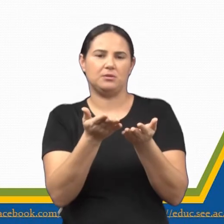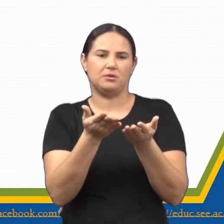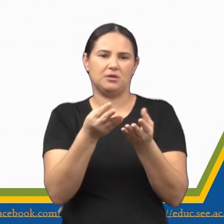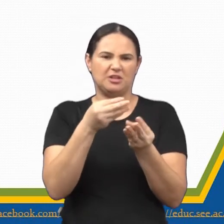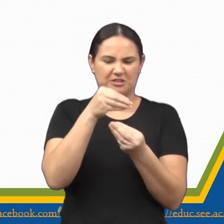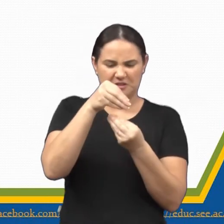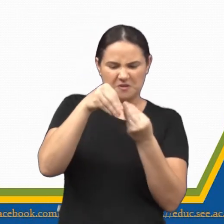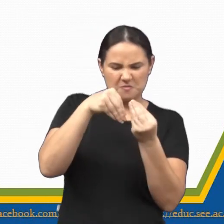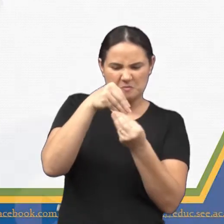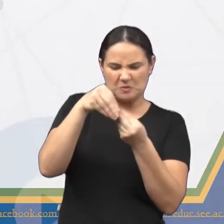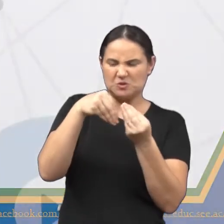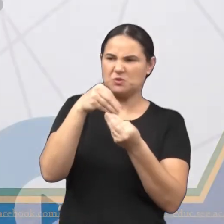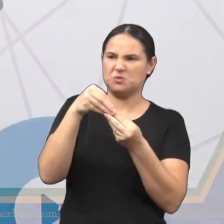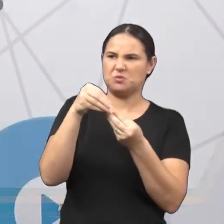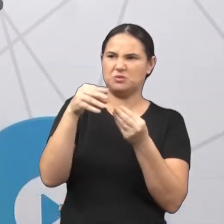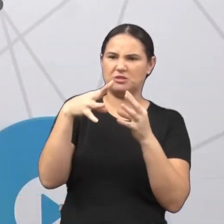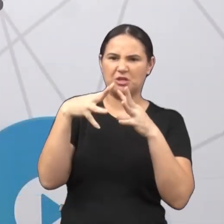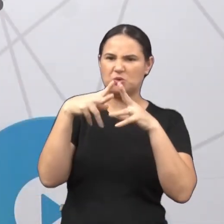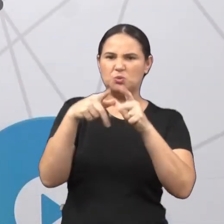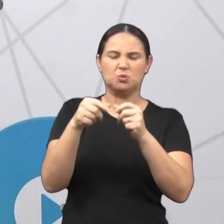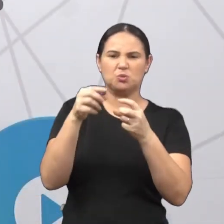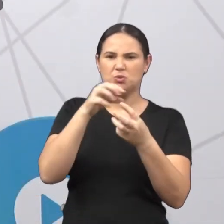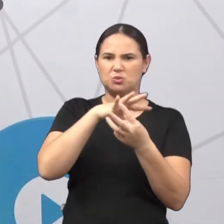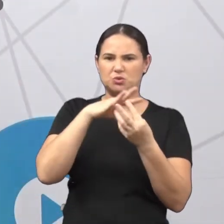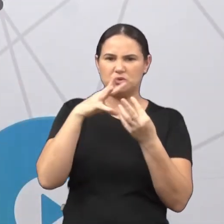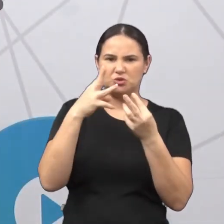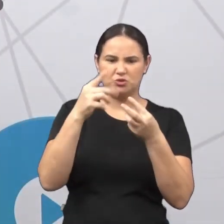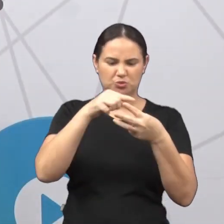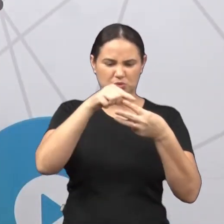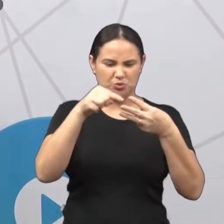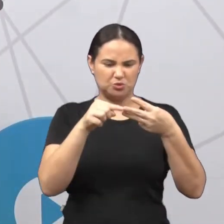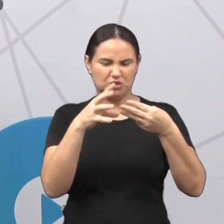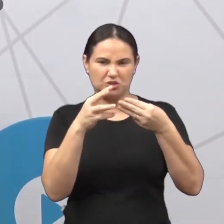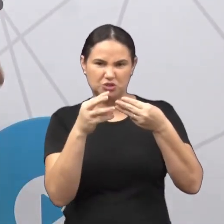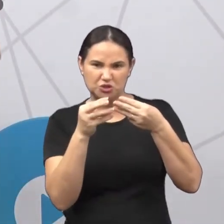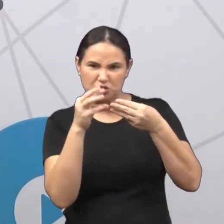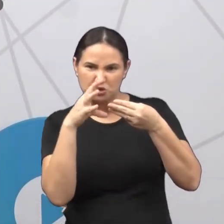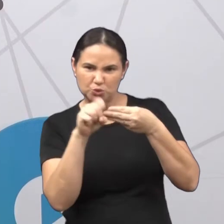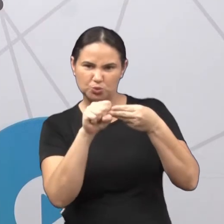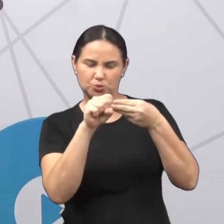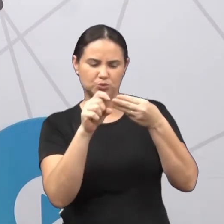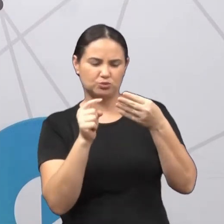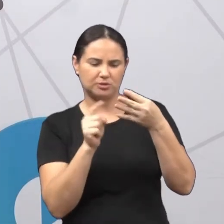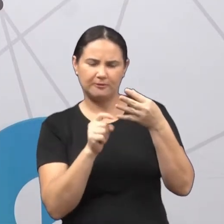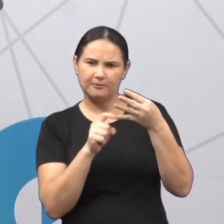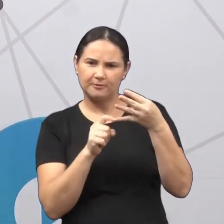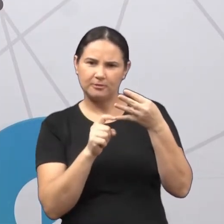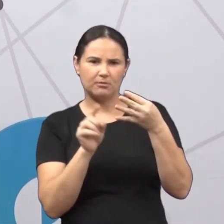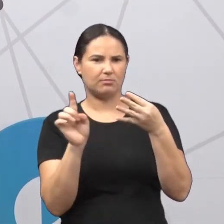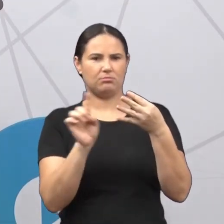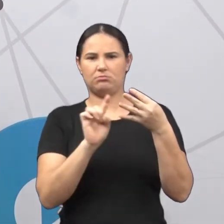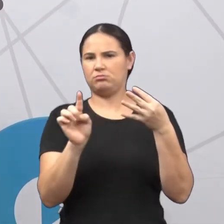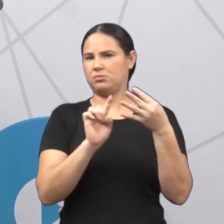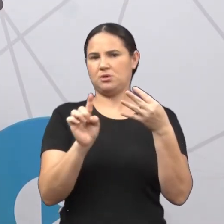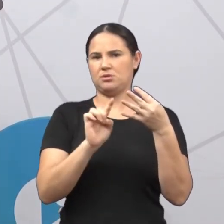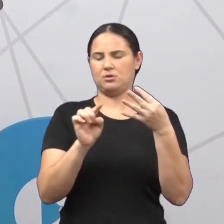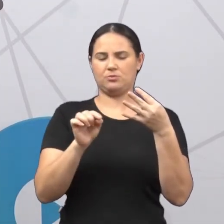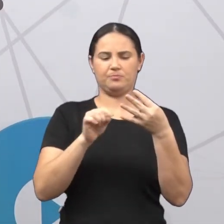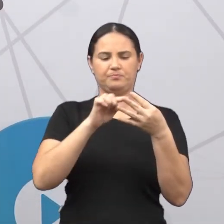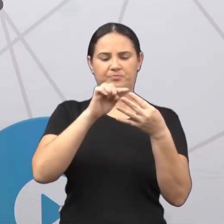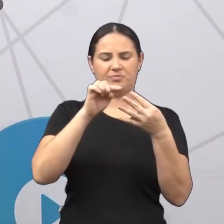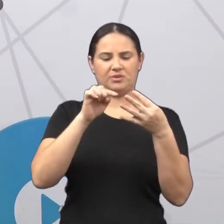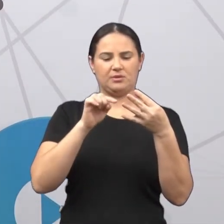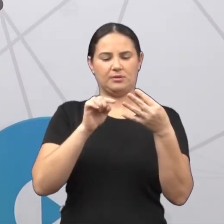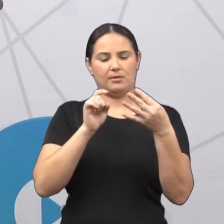que ter todos os três? Nem sempre. Pode ter um bairro misto com bastante casas e com muito comércio. Um bairro comercial,